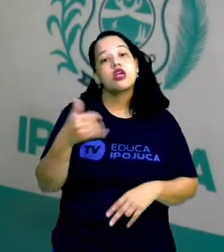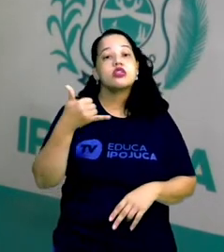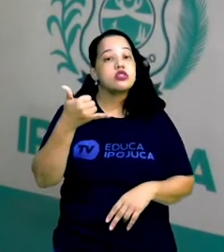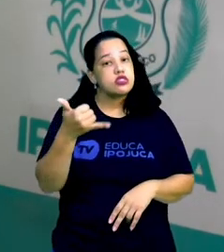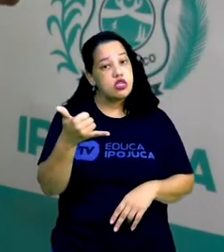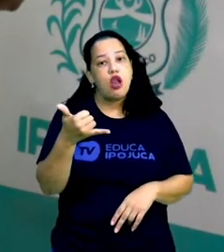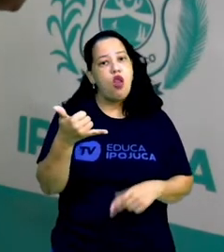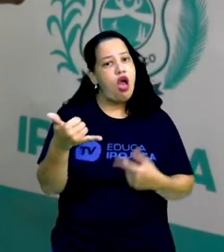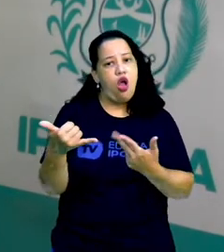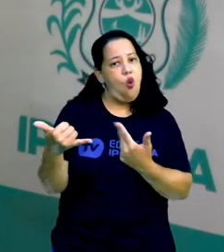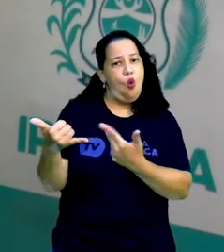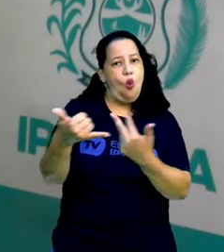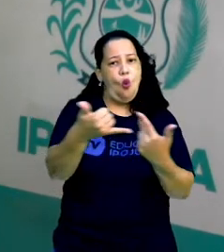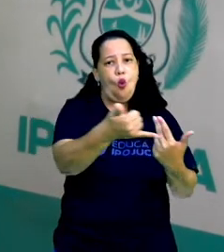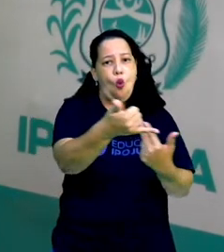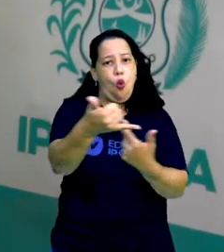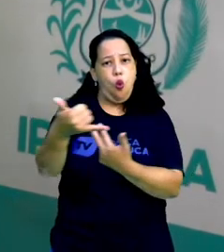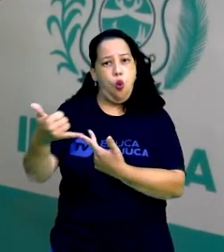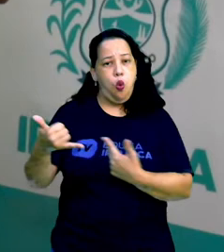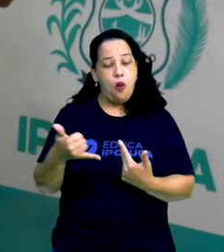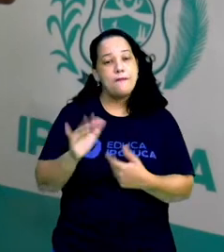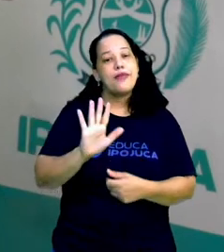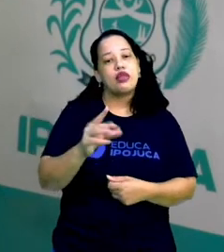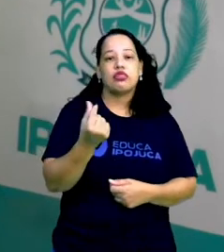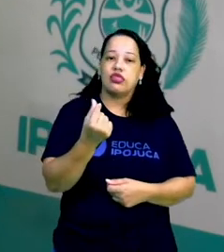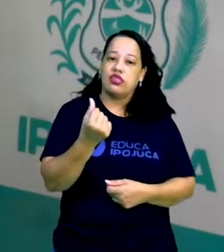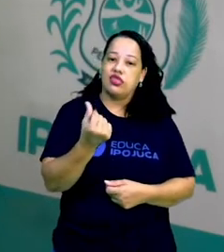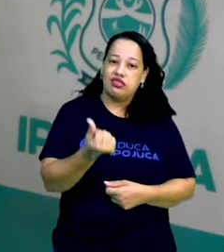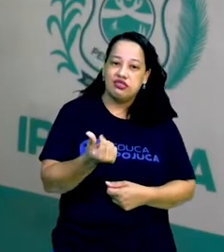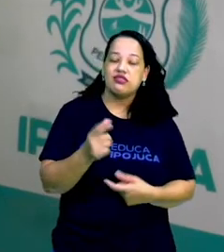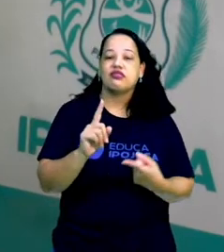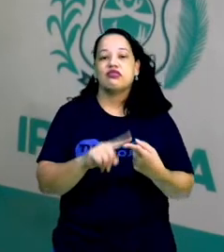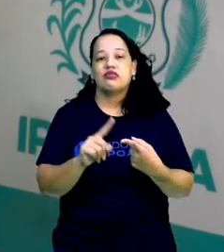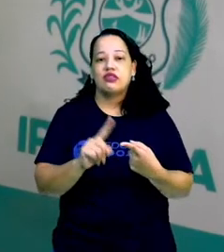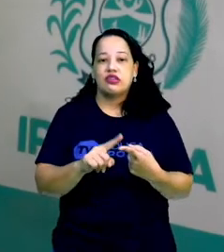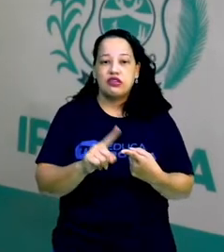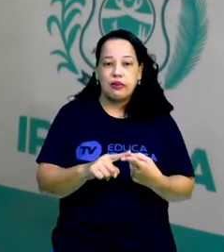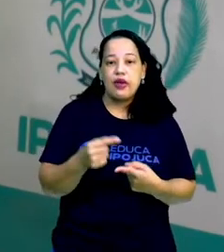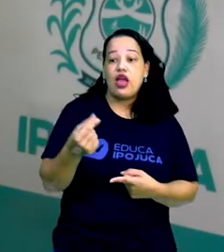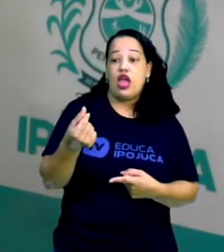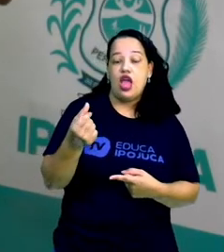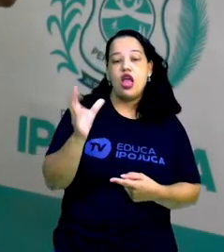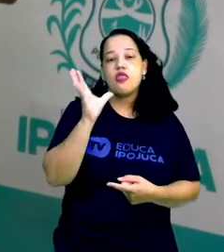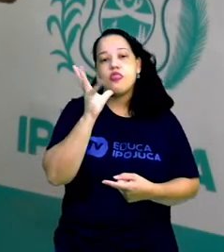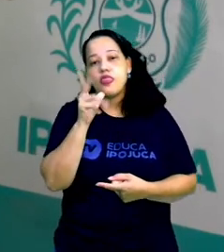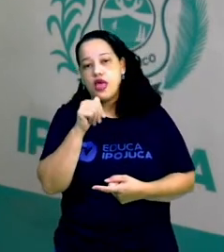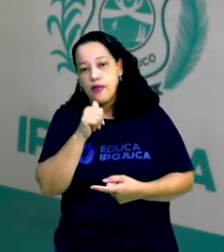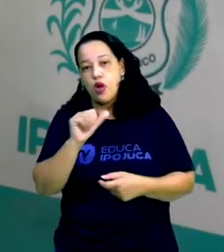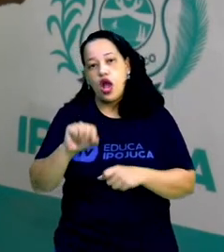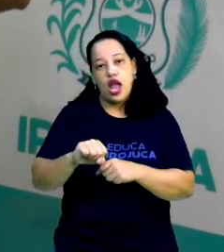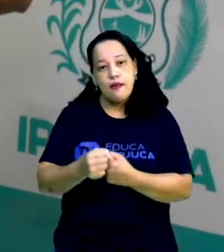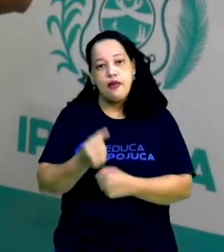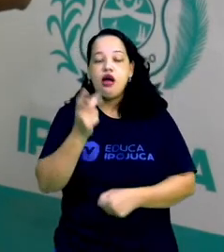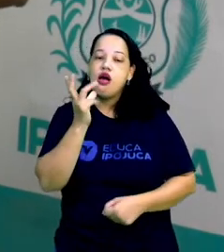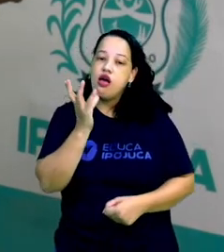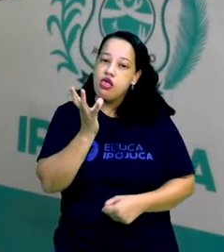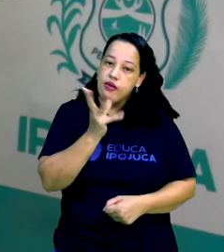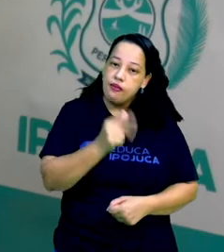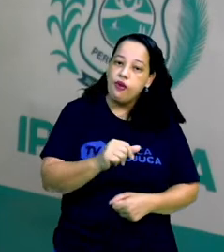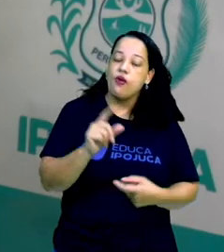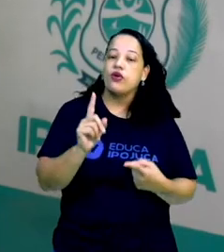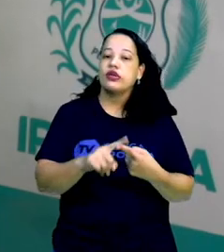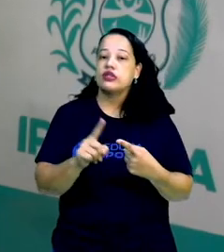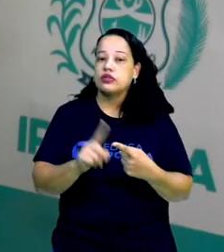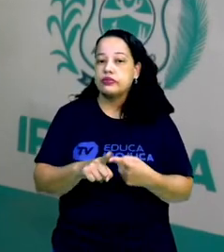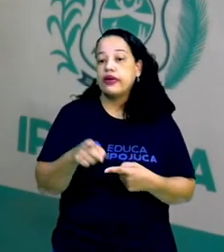fazem a mesma coisa, mas aí tem a questão do preço, tem a questão da vida útil, da assistência, da qualidade do serviço